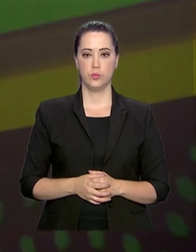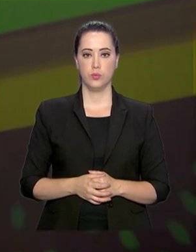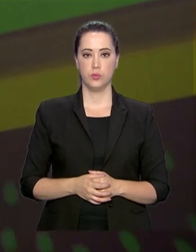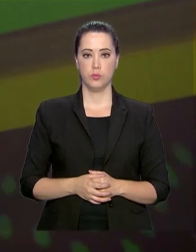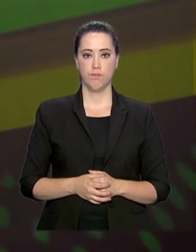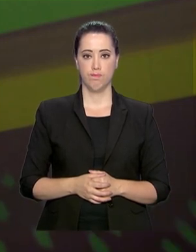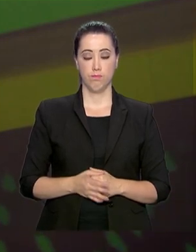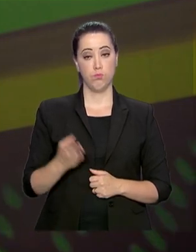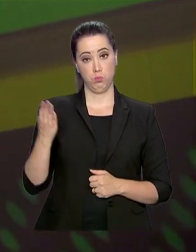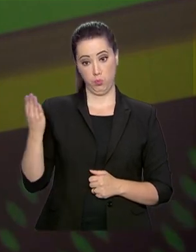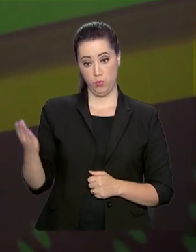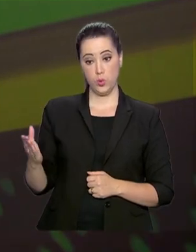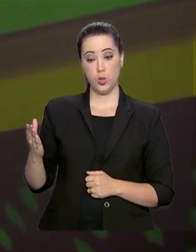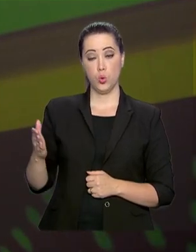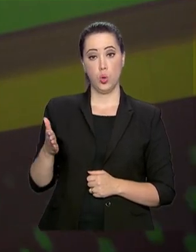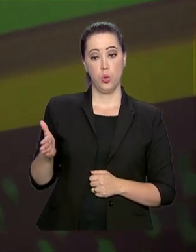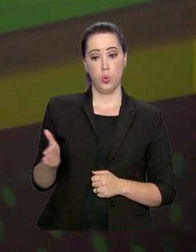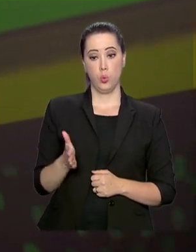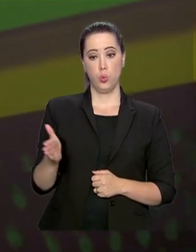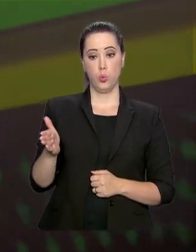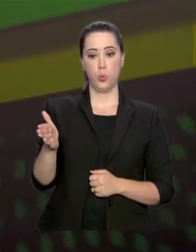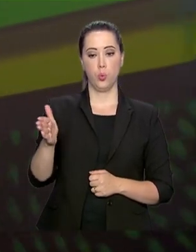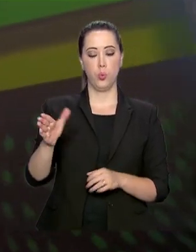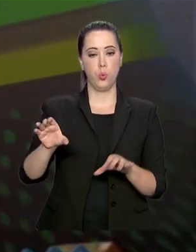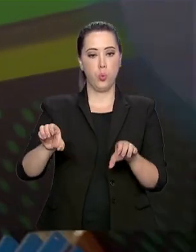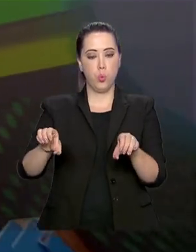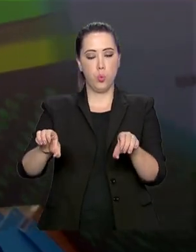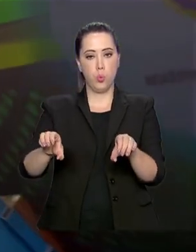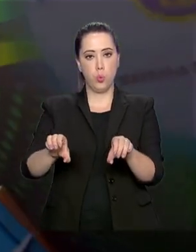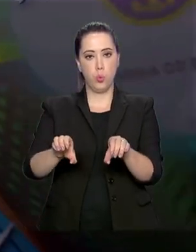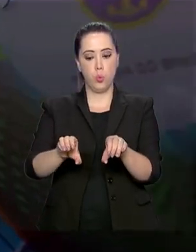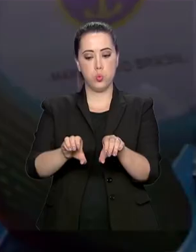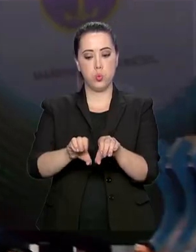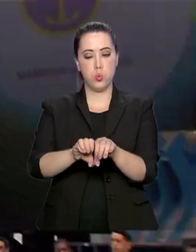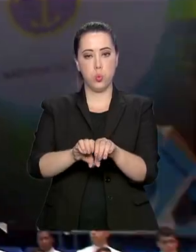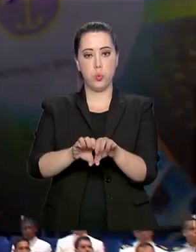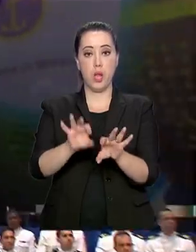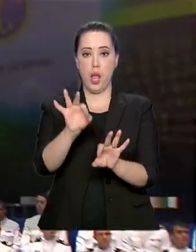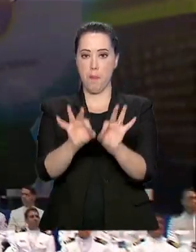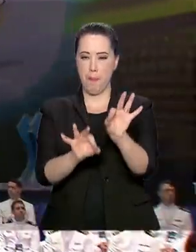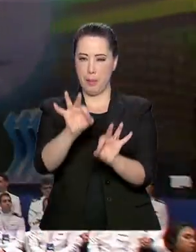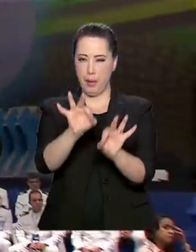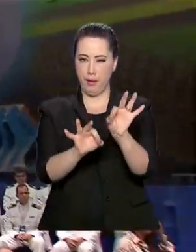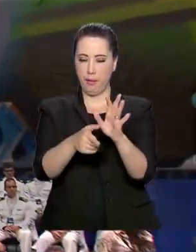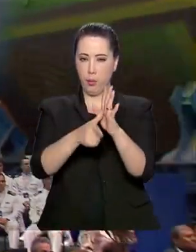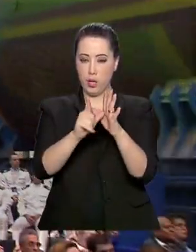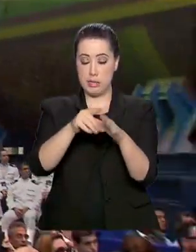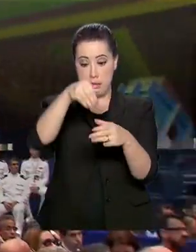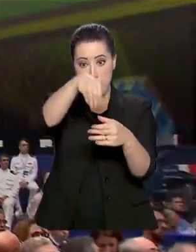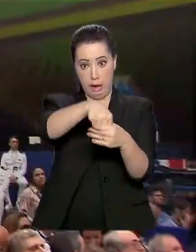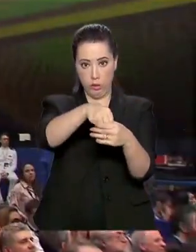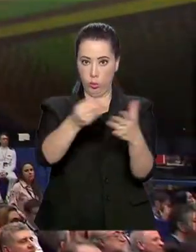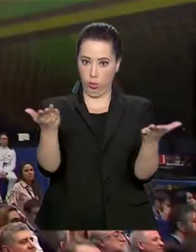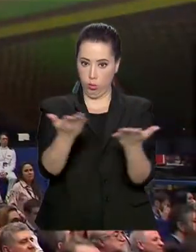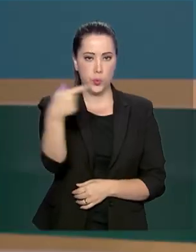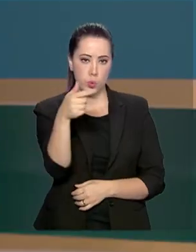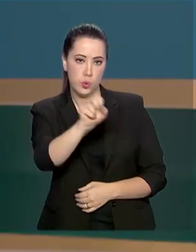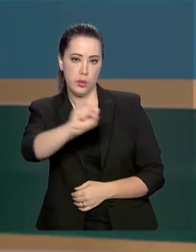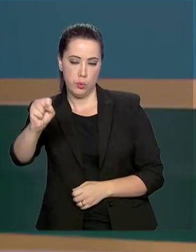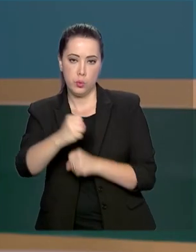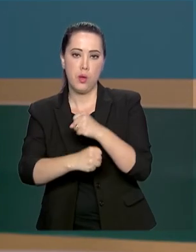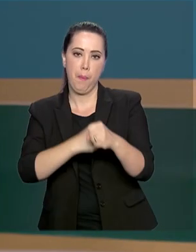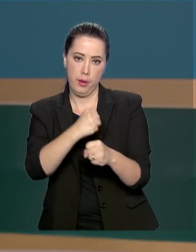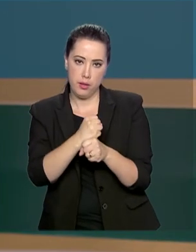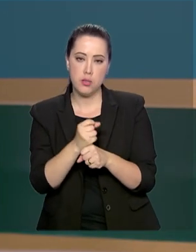O Maitá vai passar mais um ano em fase de construção e aprimoramento do interior. Só no segundo semestre do ano que vem,